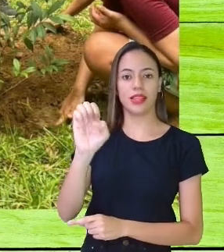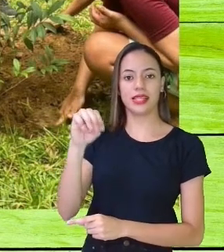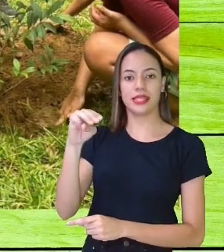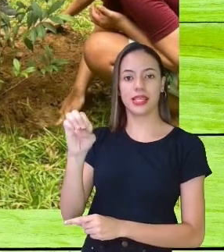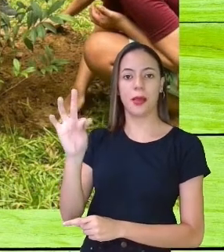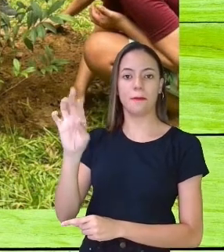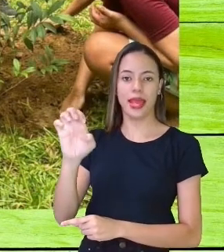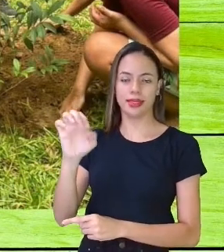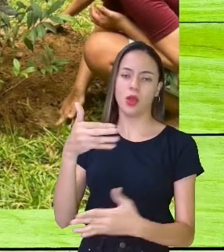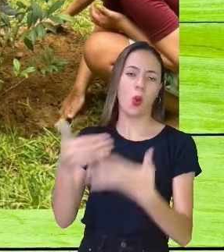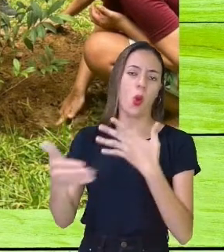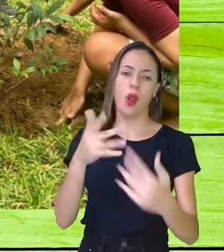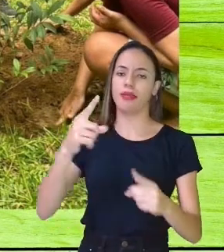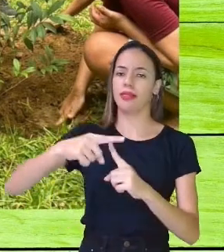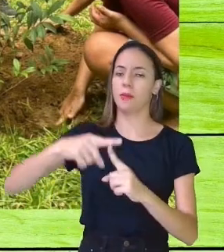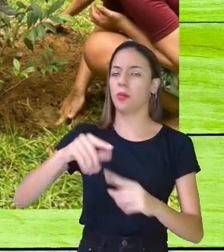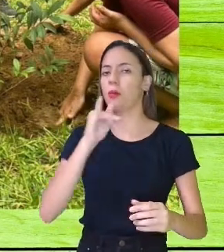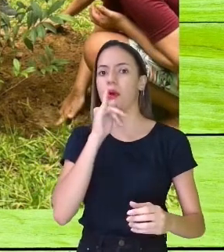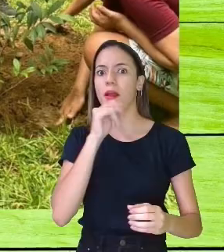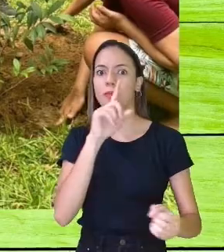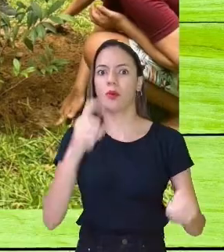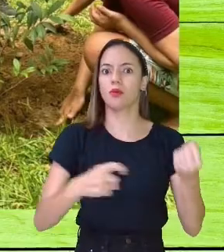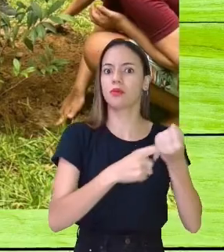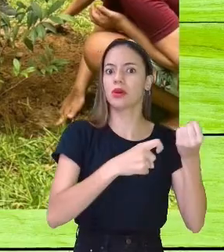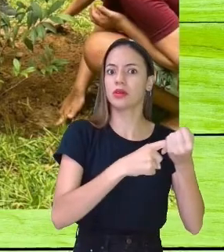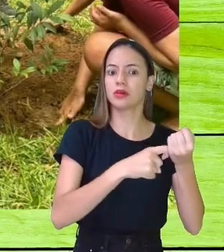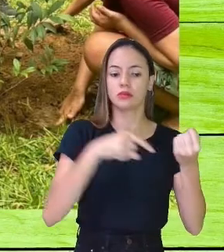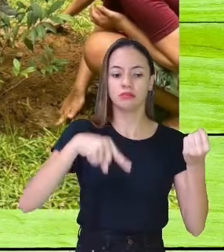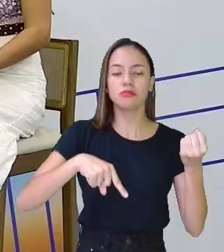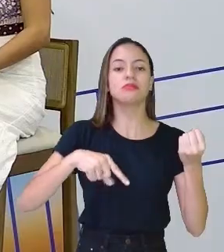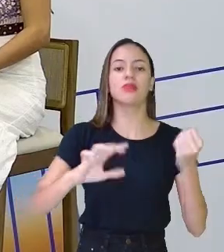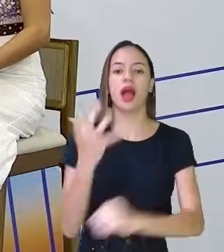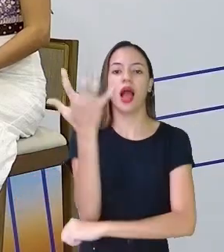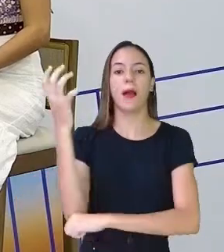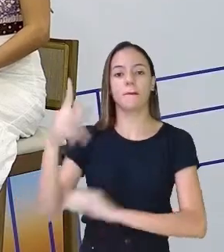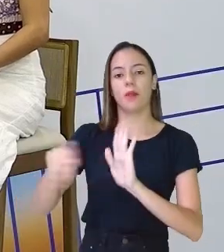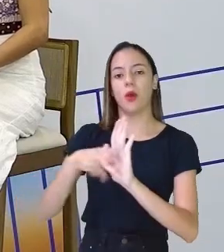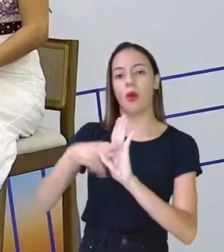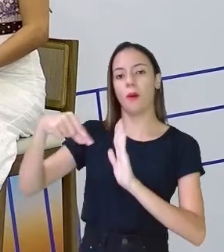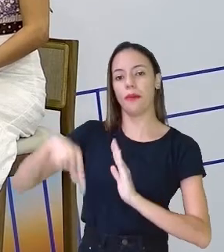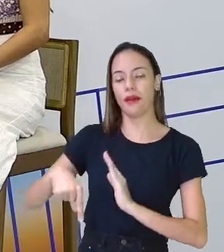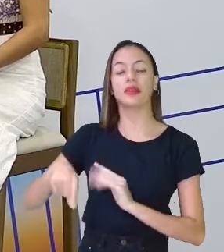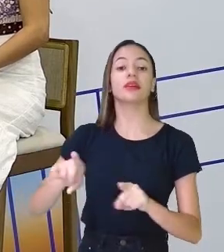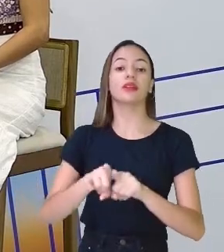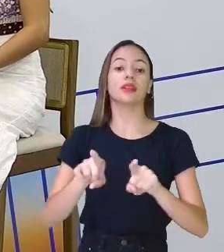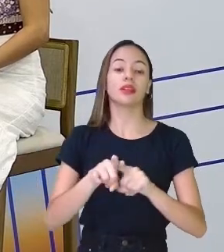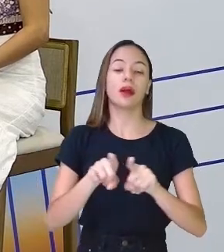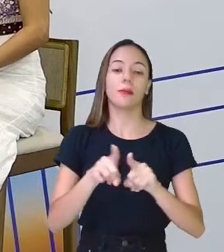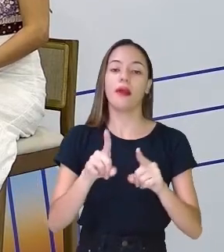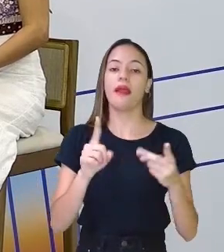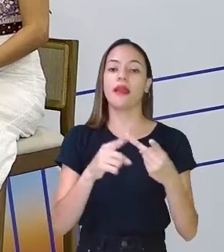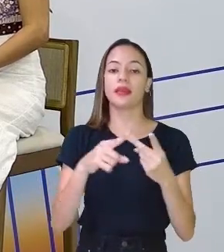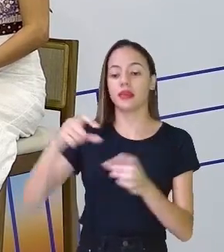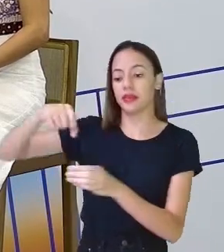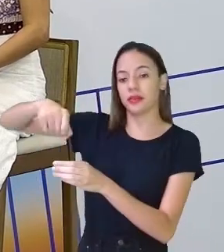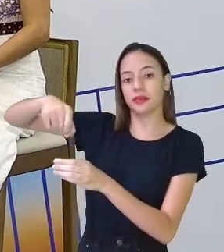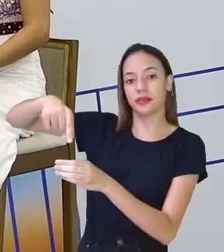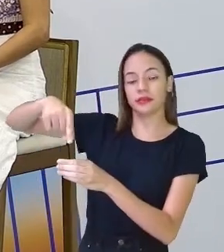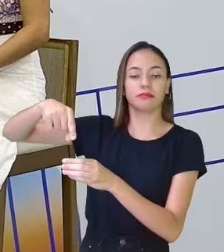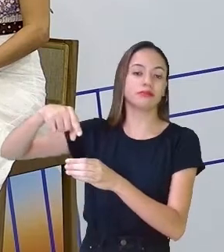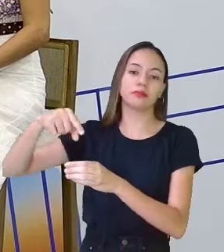seja ela de caju, que é uma árvore nativa, seja ela uma sementinha de uma árvore